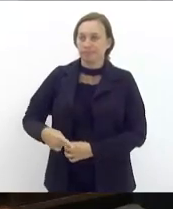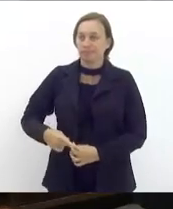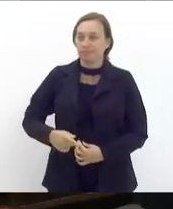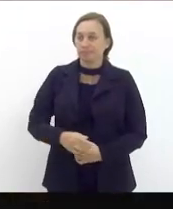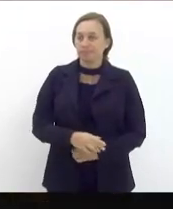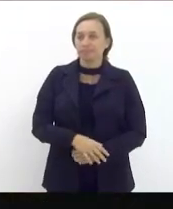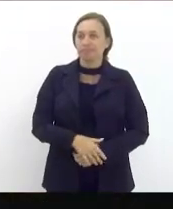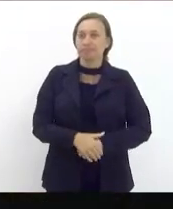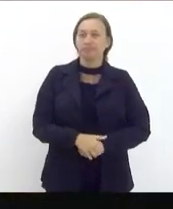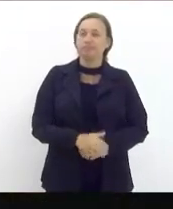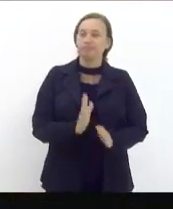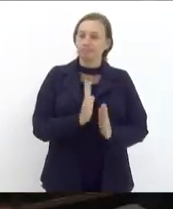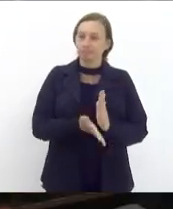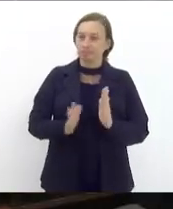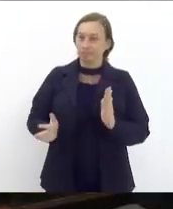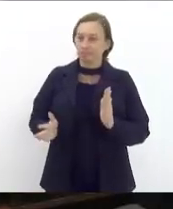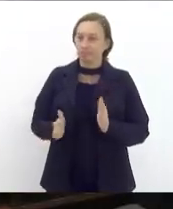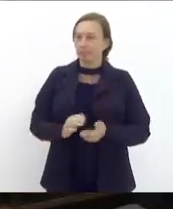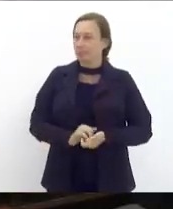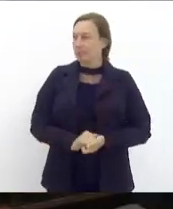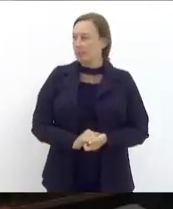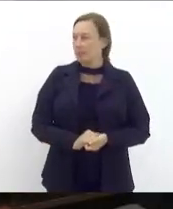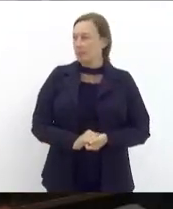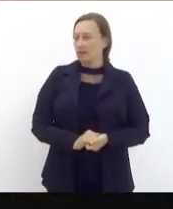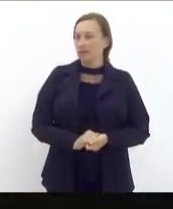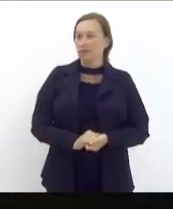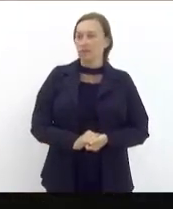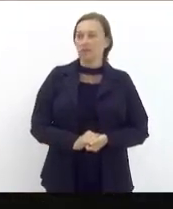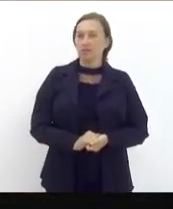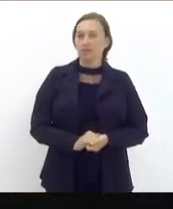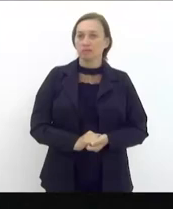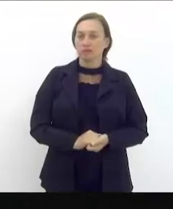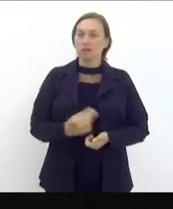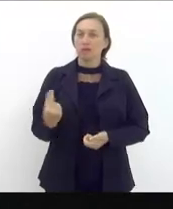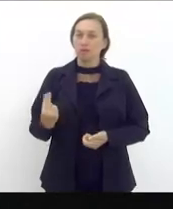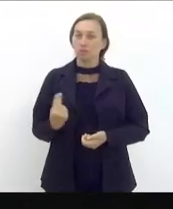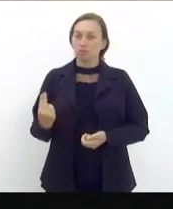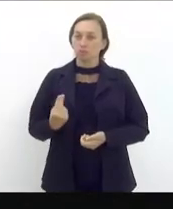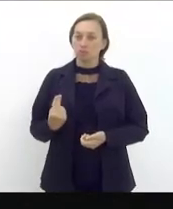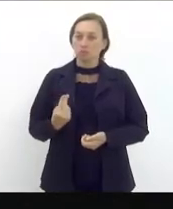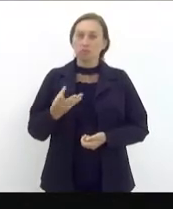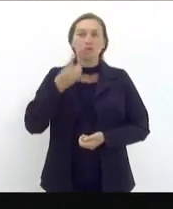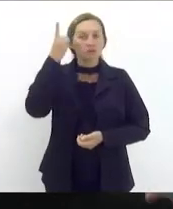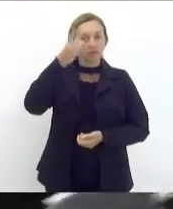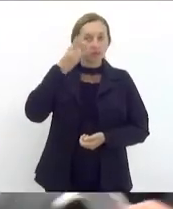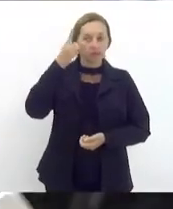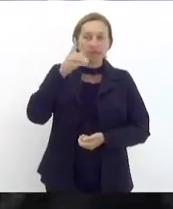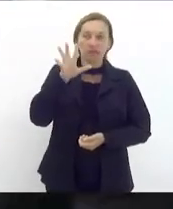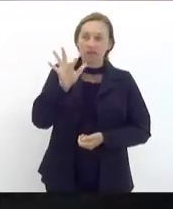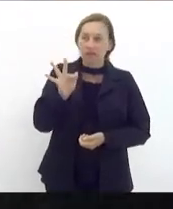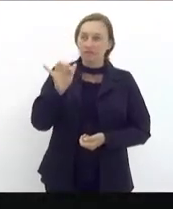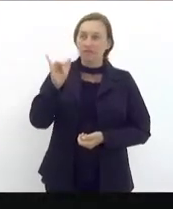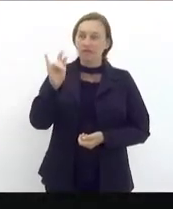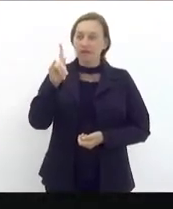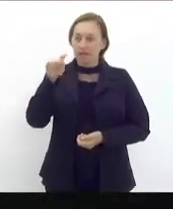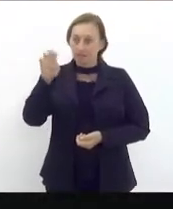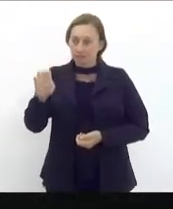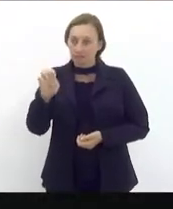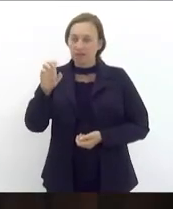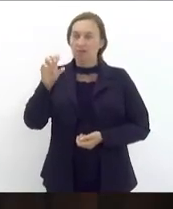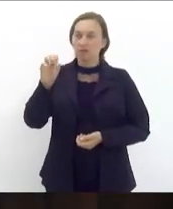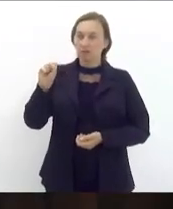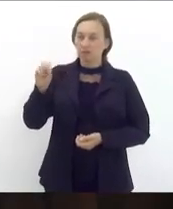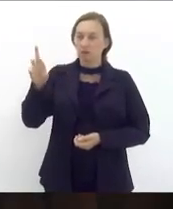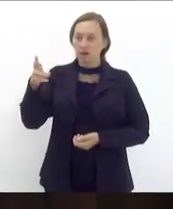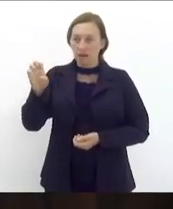Presidente, questão de ordem. Deputado Fábio Silva, por favor. Conceder a coautoria do projeto o deputado Felipe Soares também que foi solicitado.